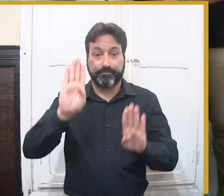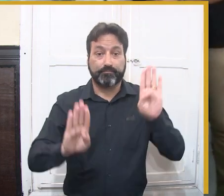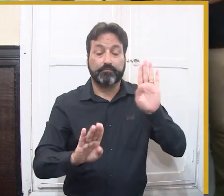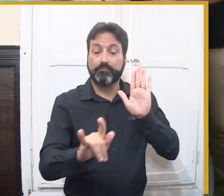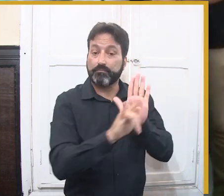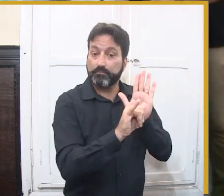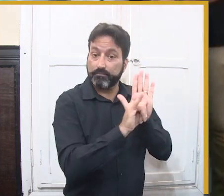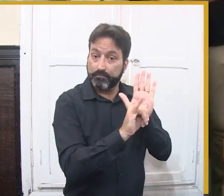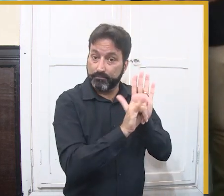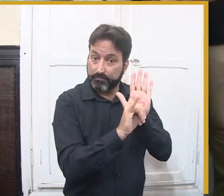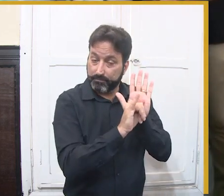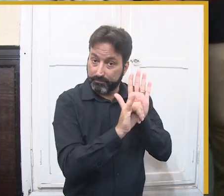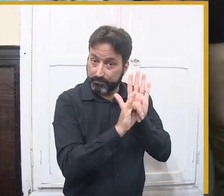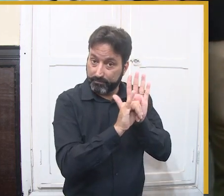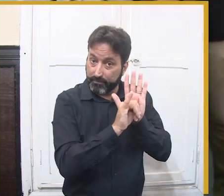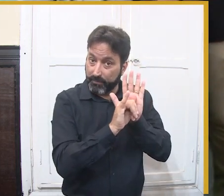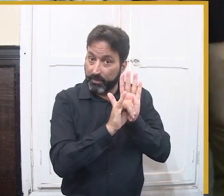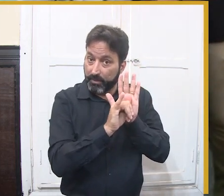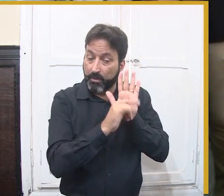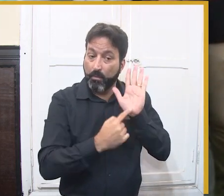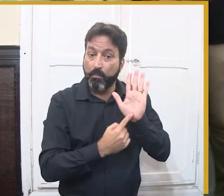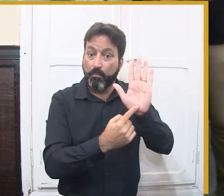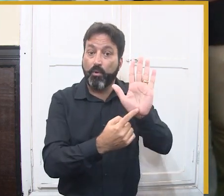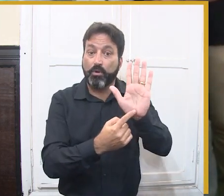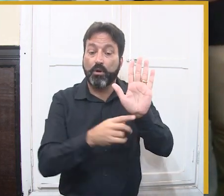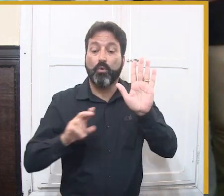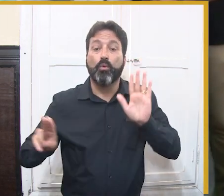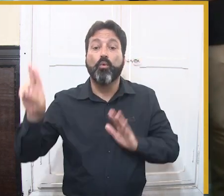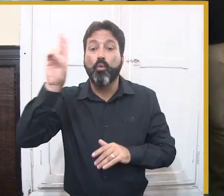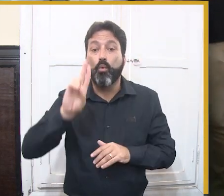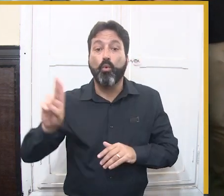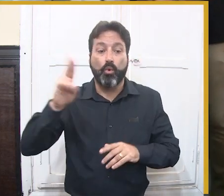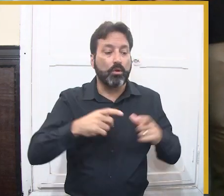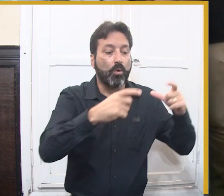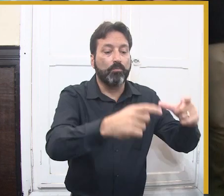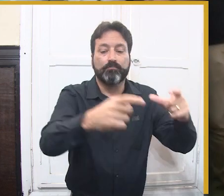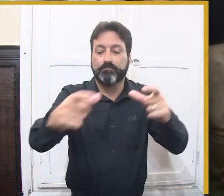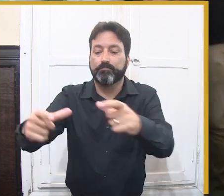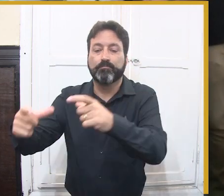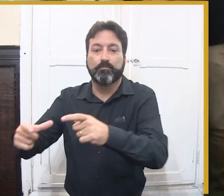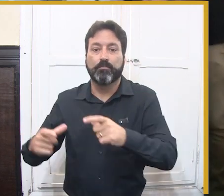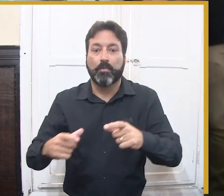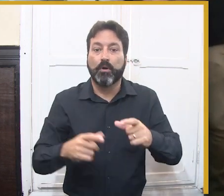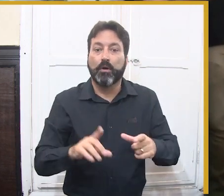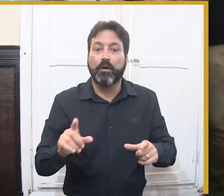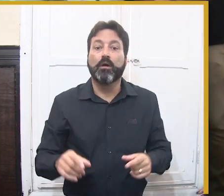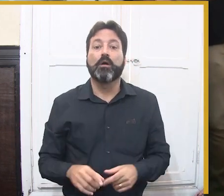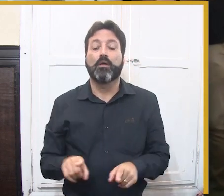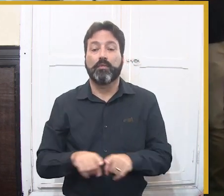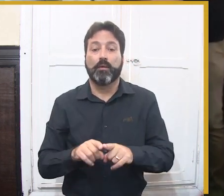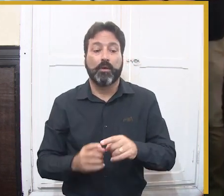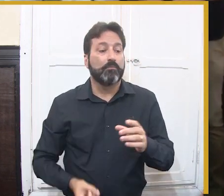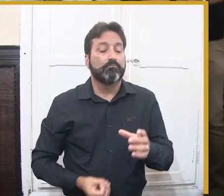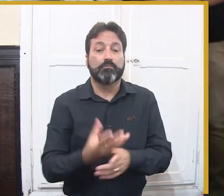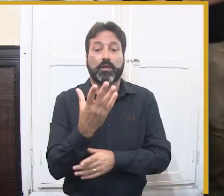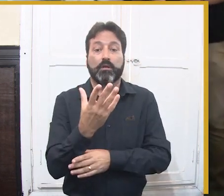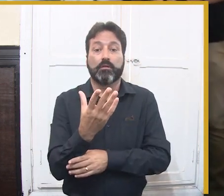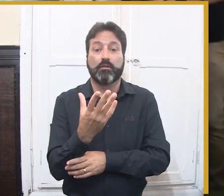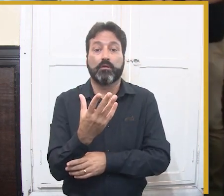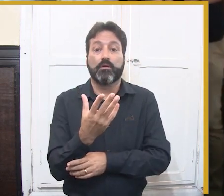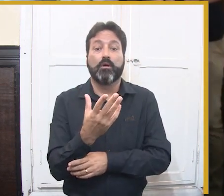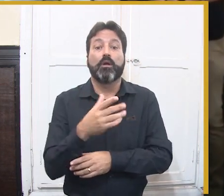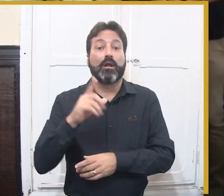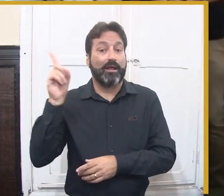também utilizando aquela área que foi utilizada agora no Natal, daqui a pouco eu vou passar aqui as